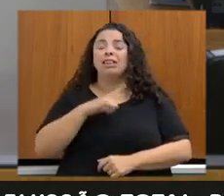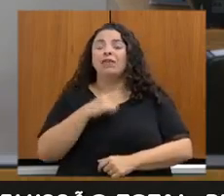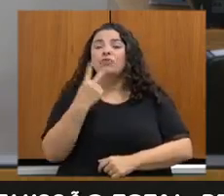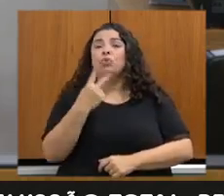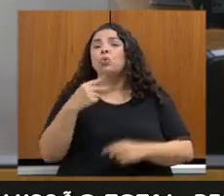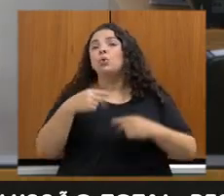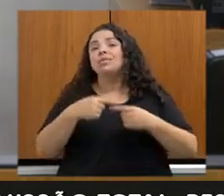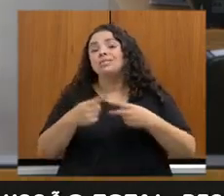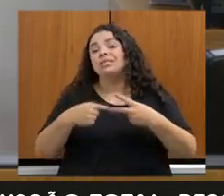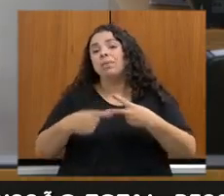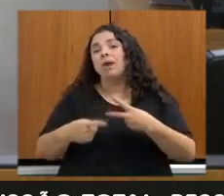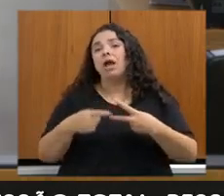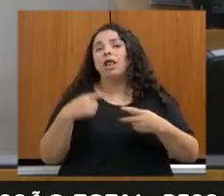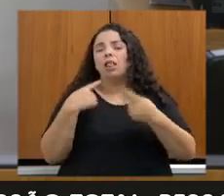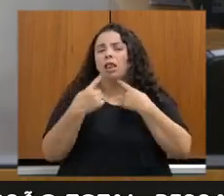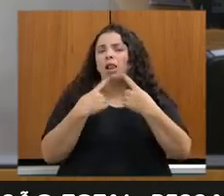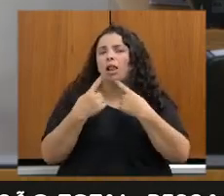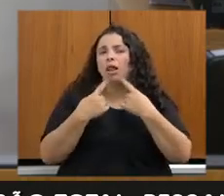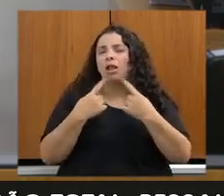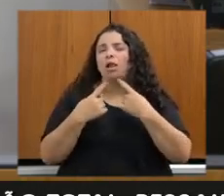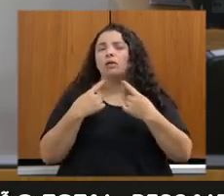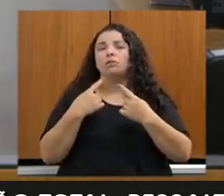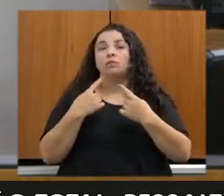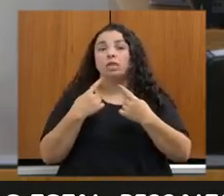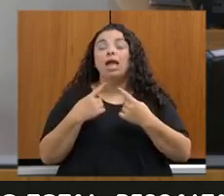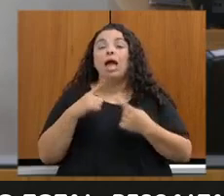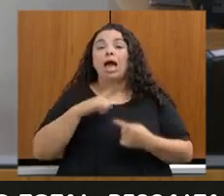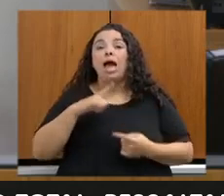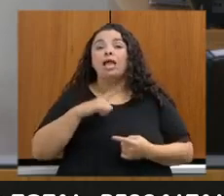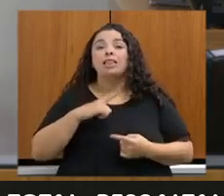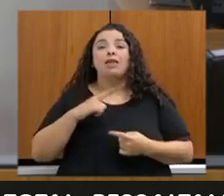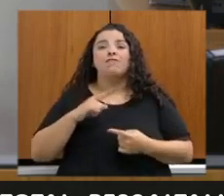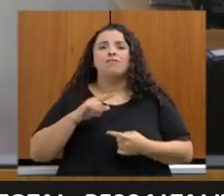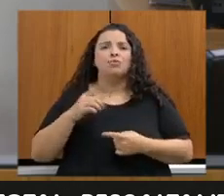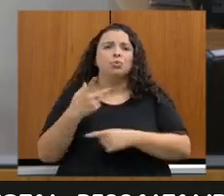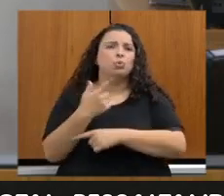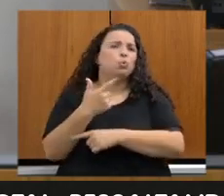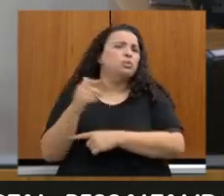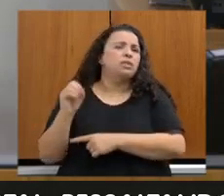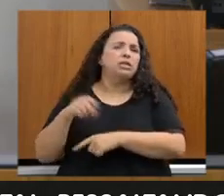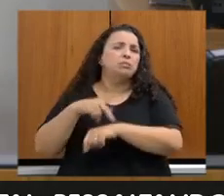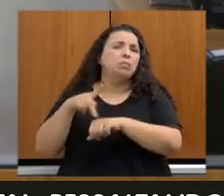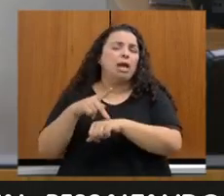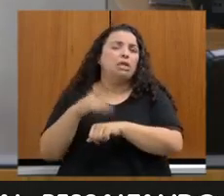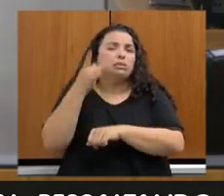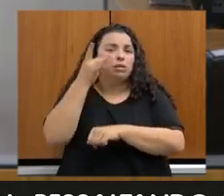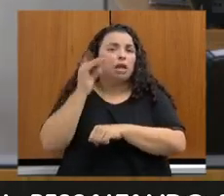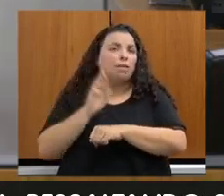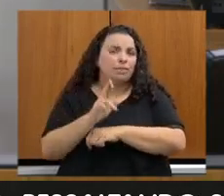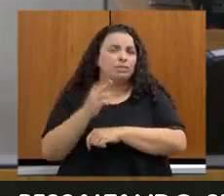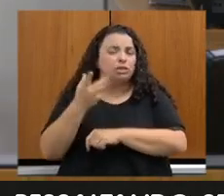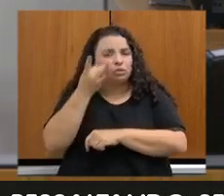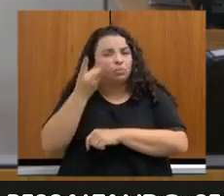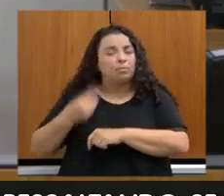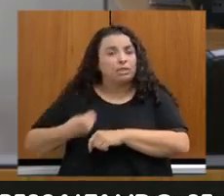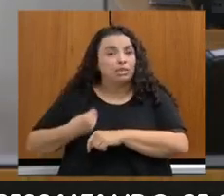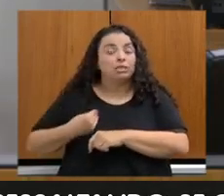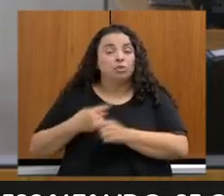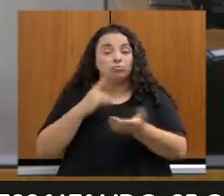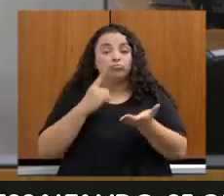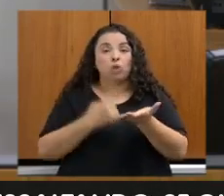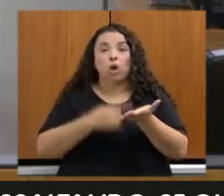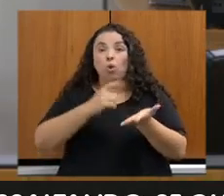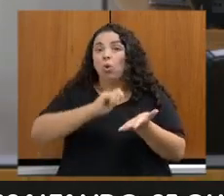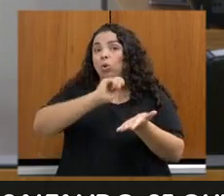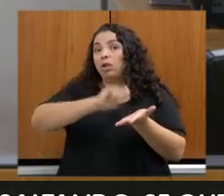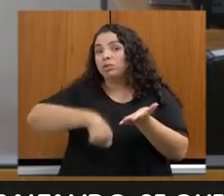cerca de 200 países presentes assinaram um novo acordo que ressalta a necessidade de redução global das emissões de CO2